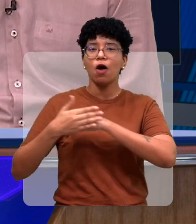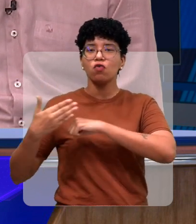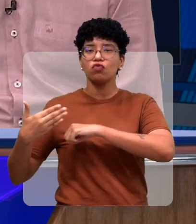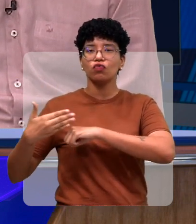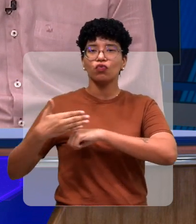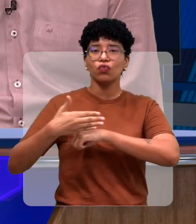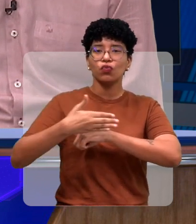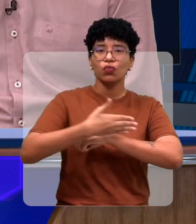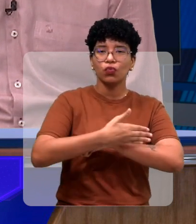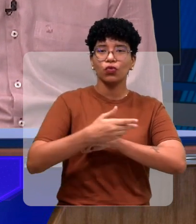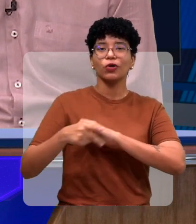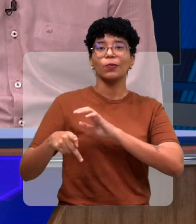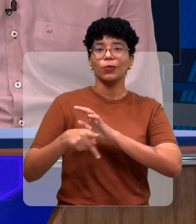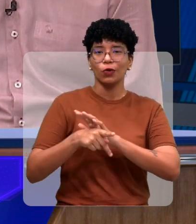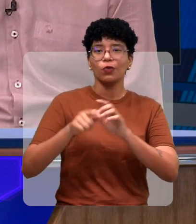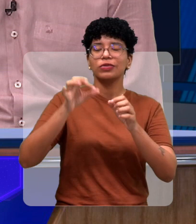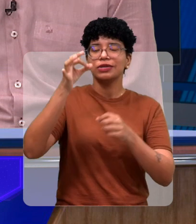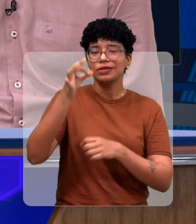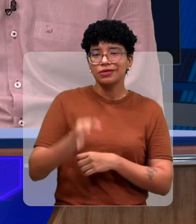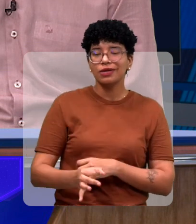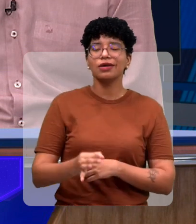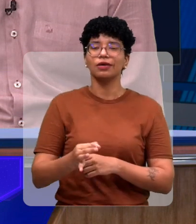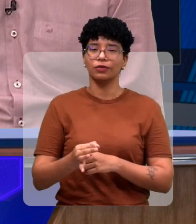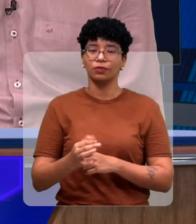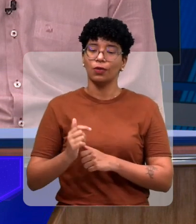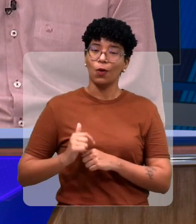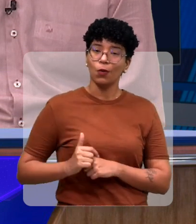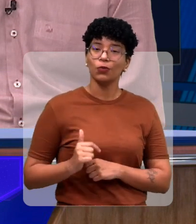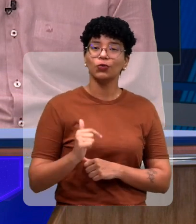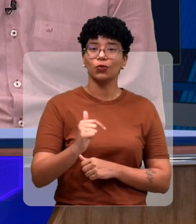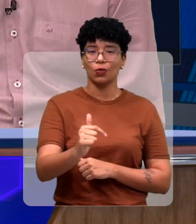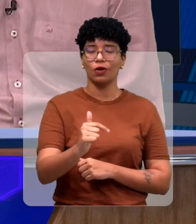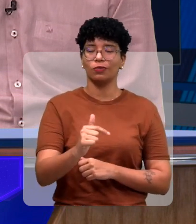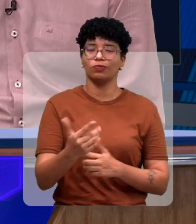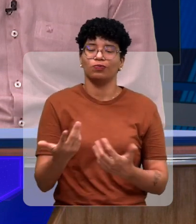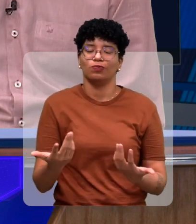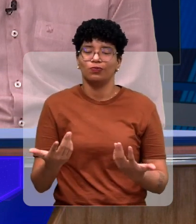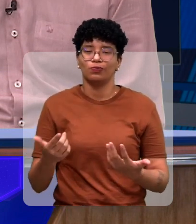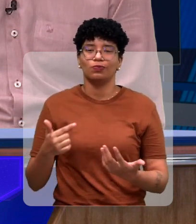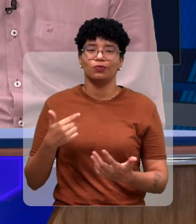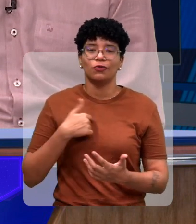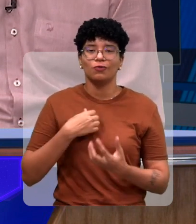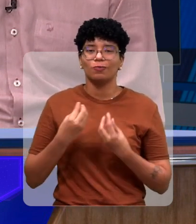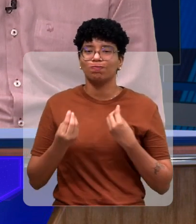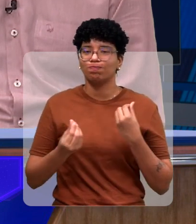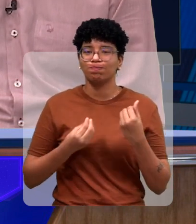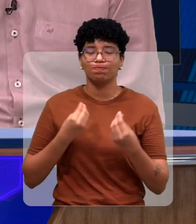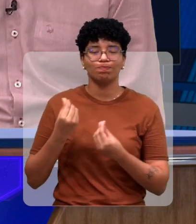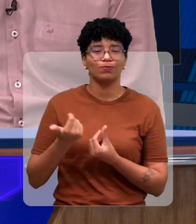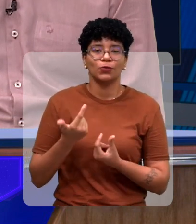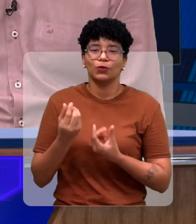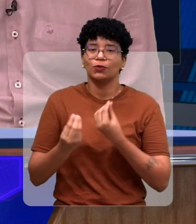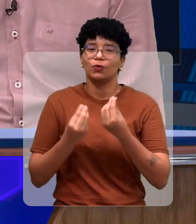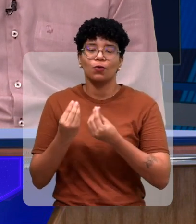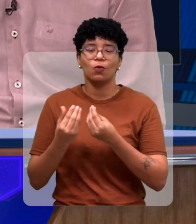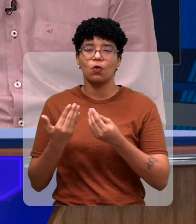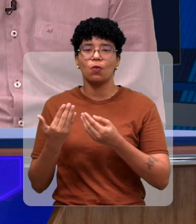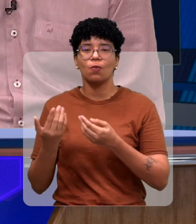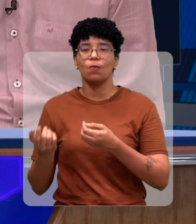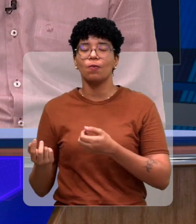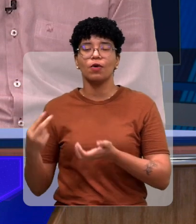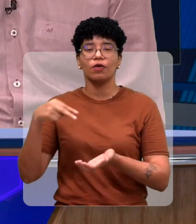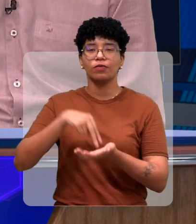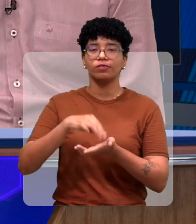linha ali, que seria Conjunto Boa Vista, Ponte Nova. Então ficamos sem o